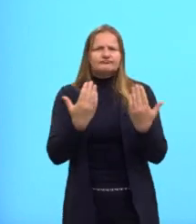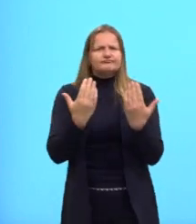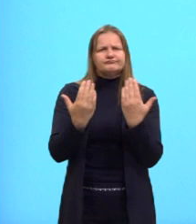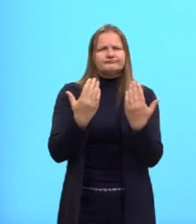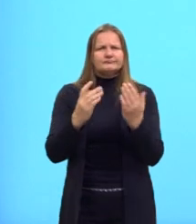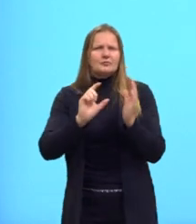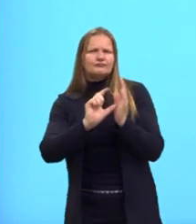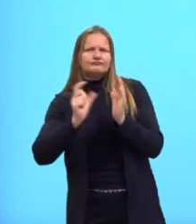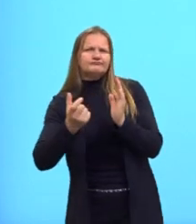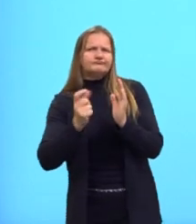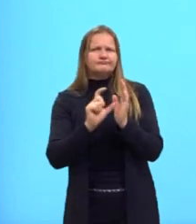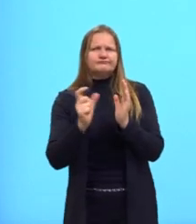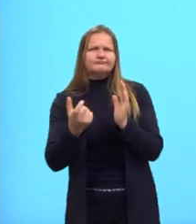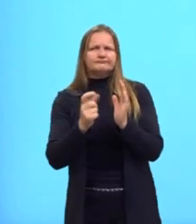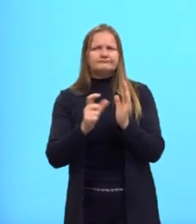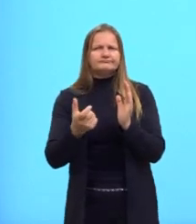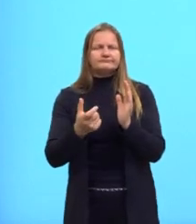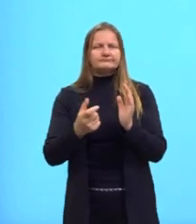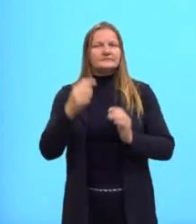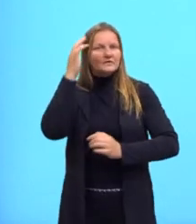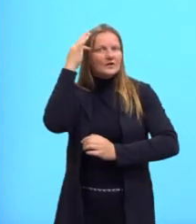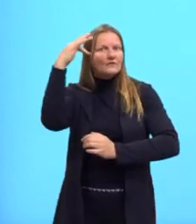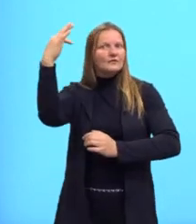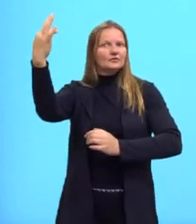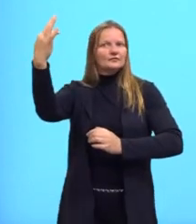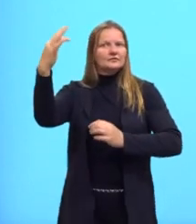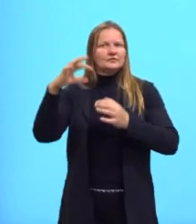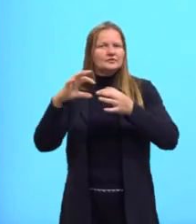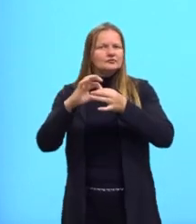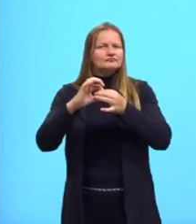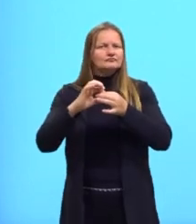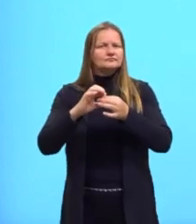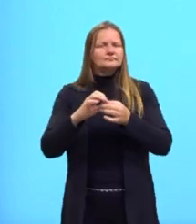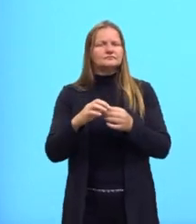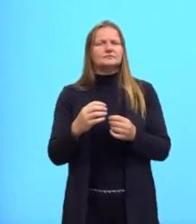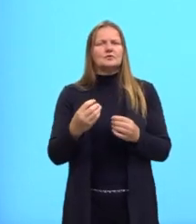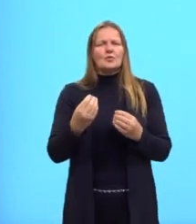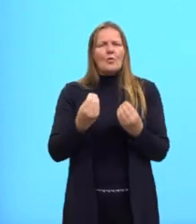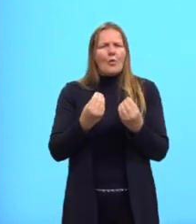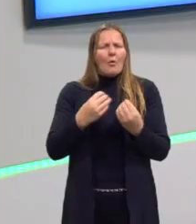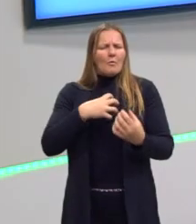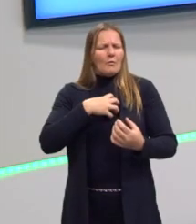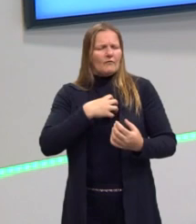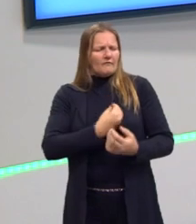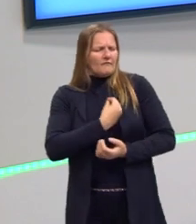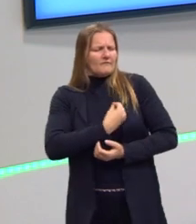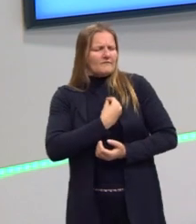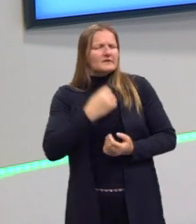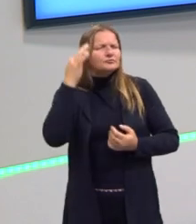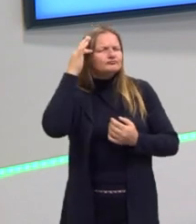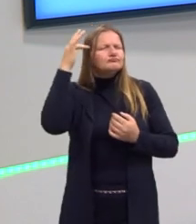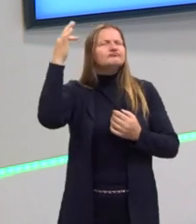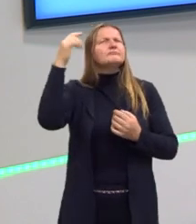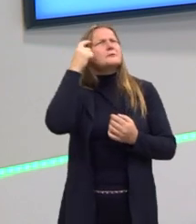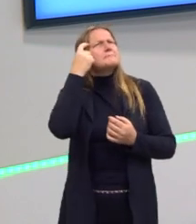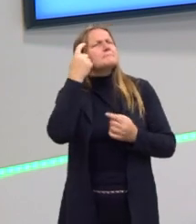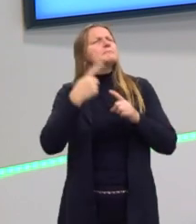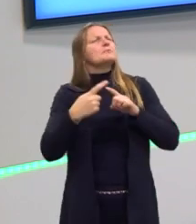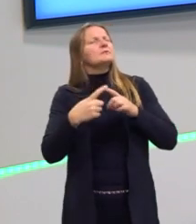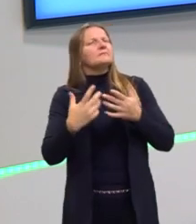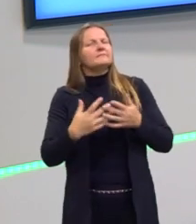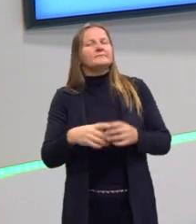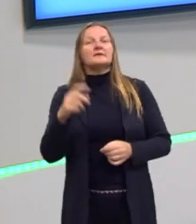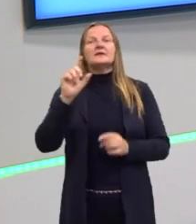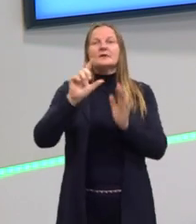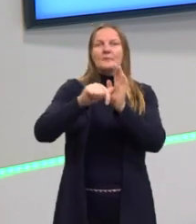relação, talvez, com a filosofia. Sobre esses questionamentos filosóficos. Depois, a